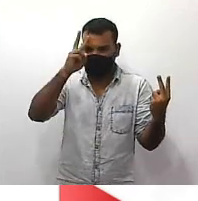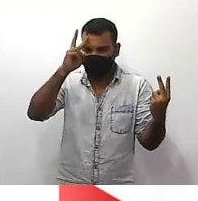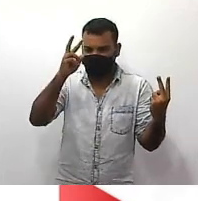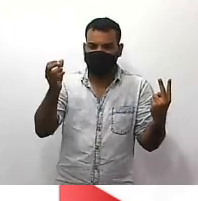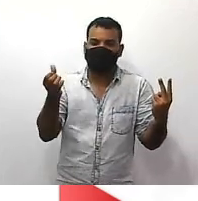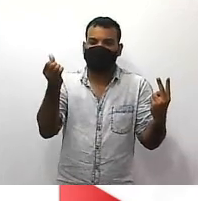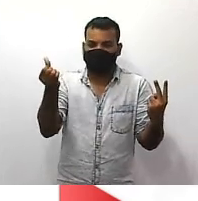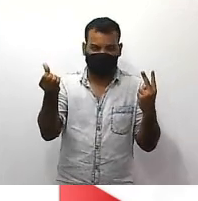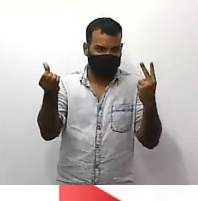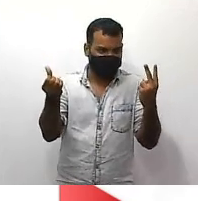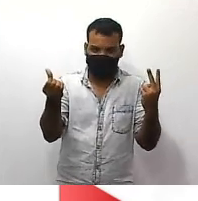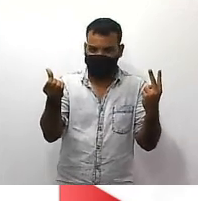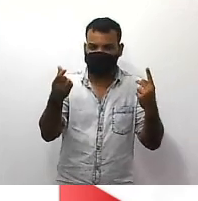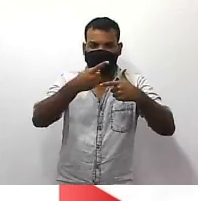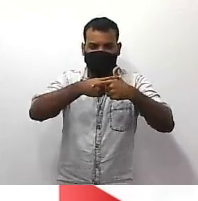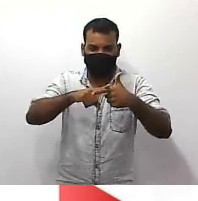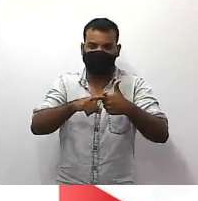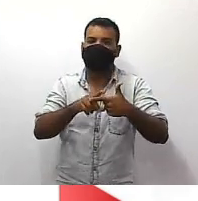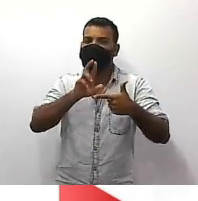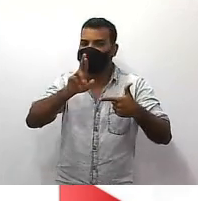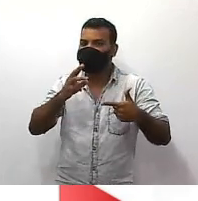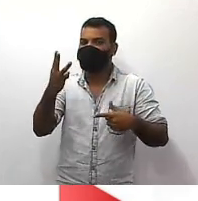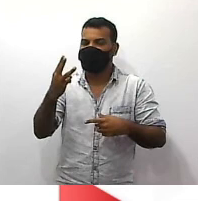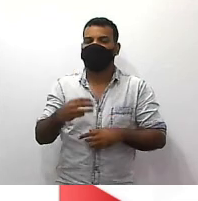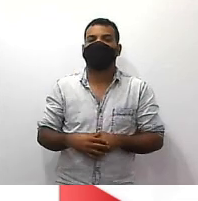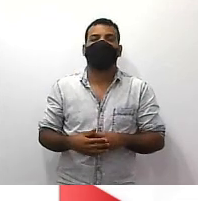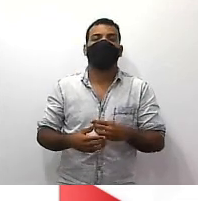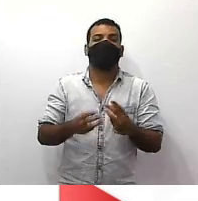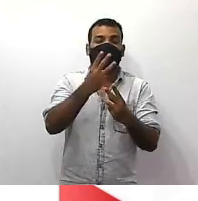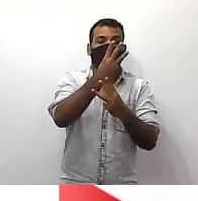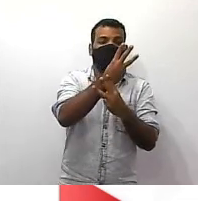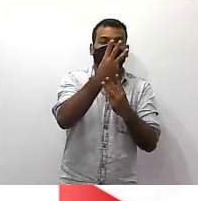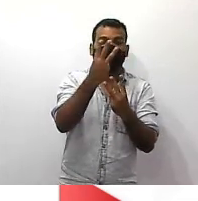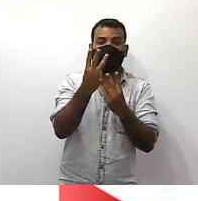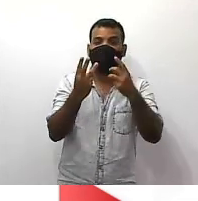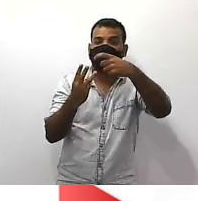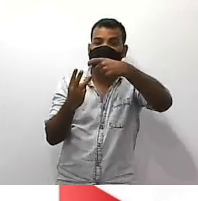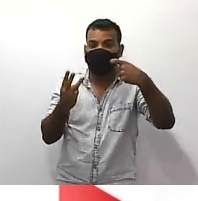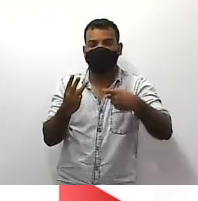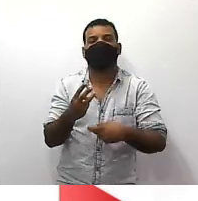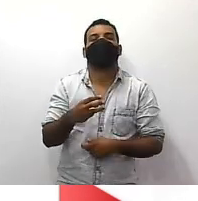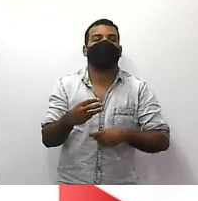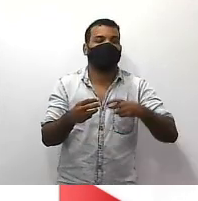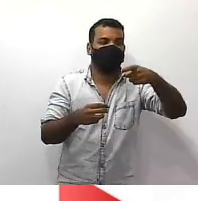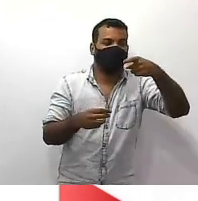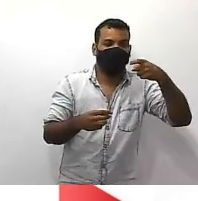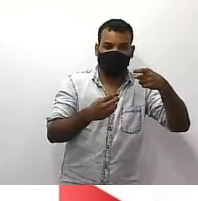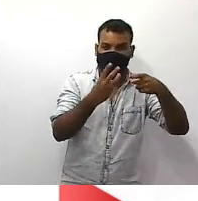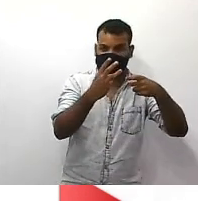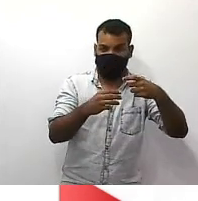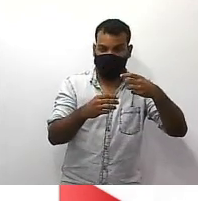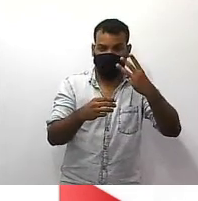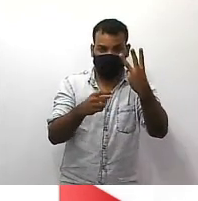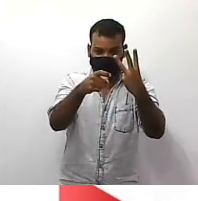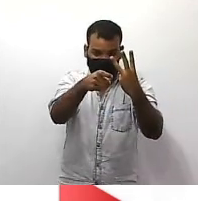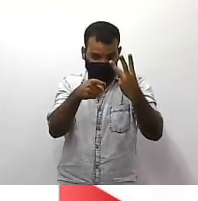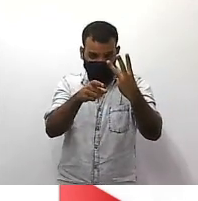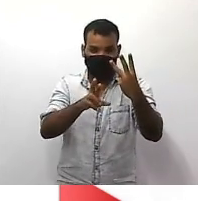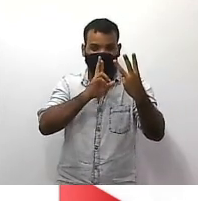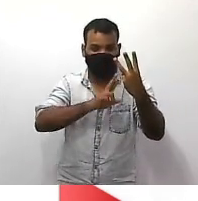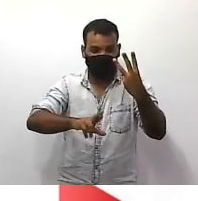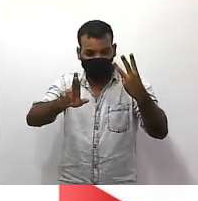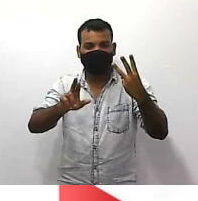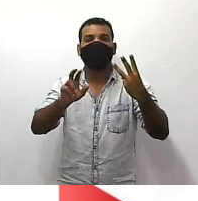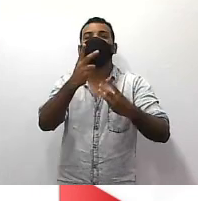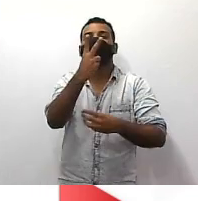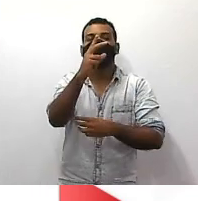tá? dividido por 2 dá 3 3 vezes x 3x 6 dividido por 3 vai dar 2 2